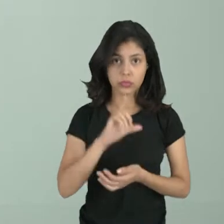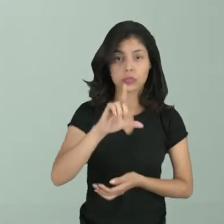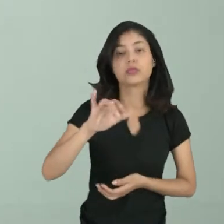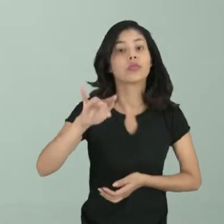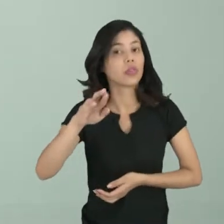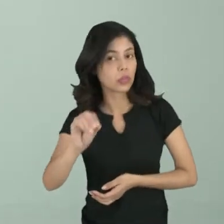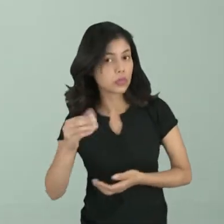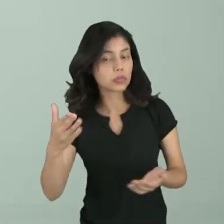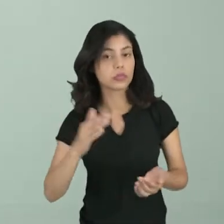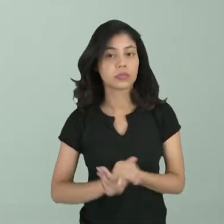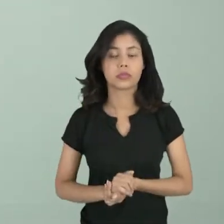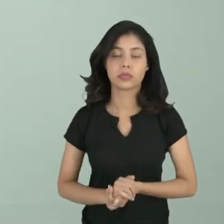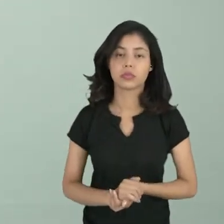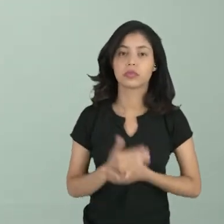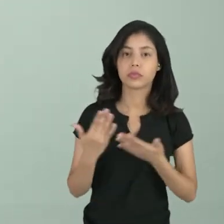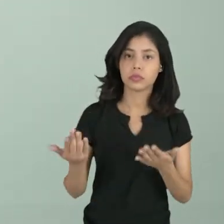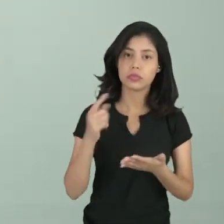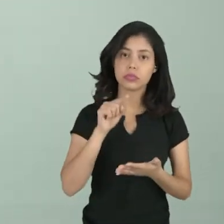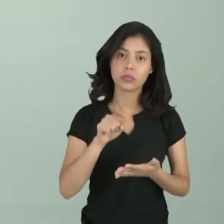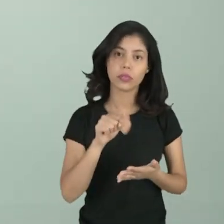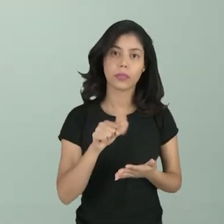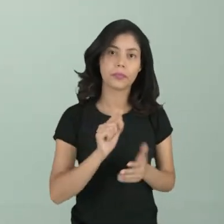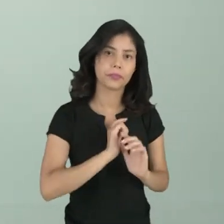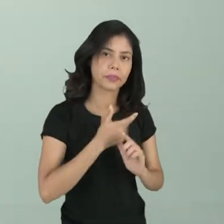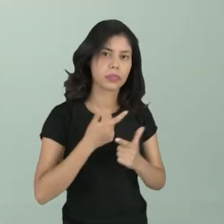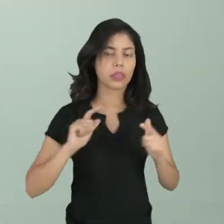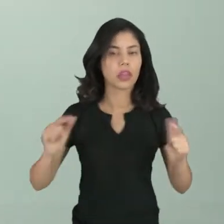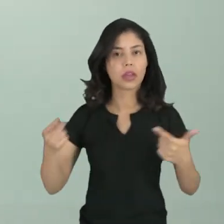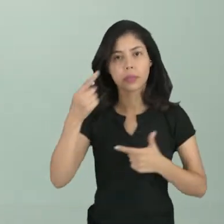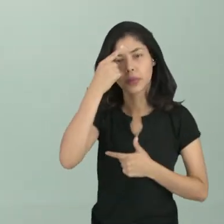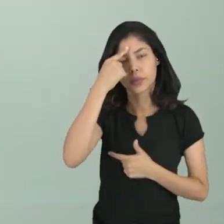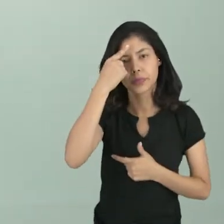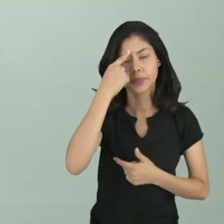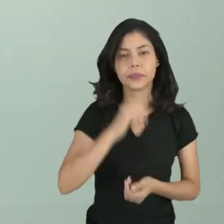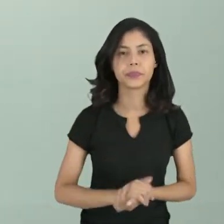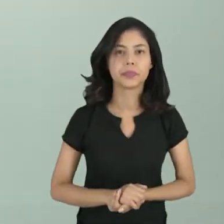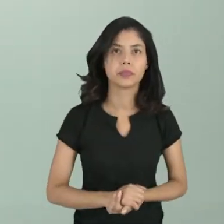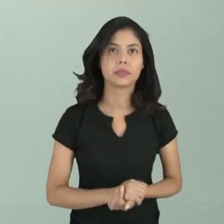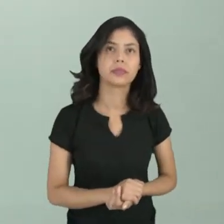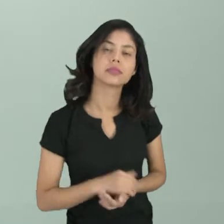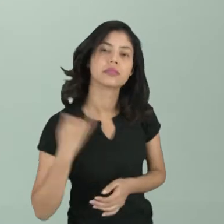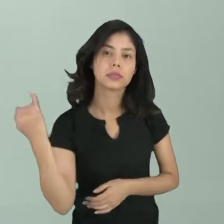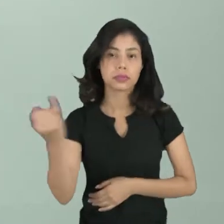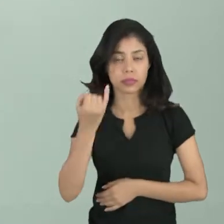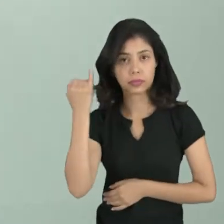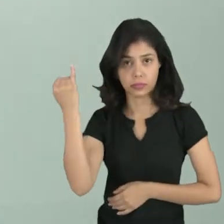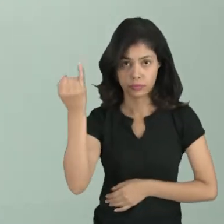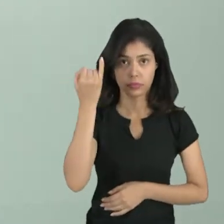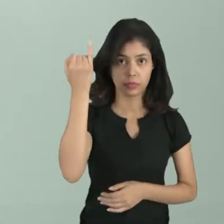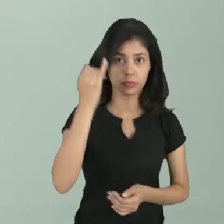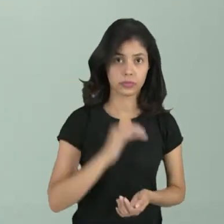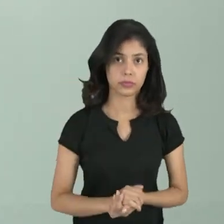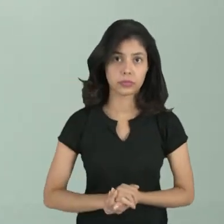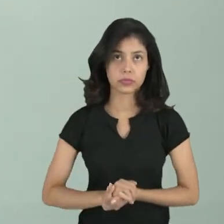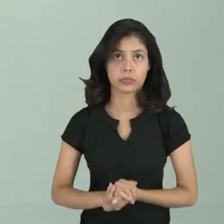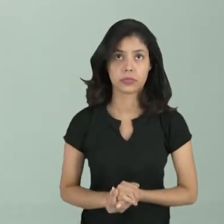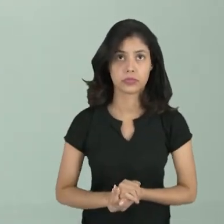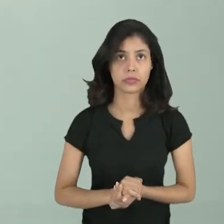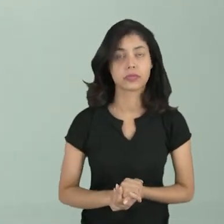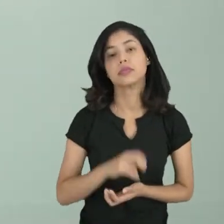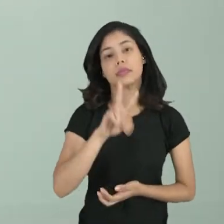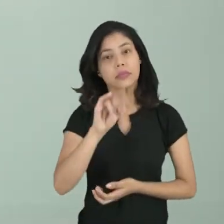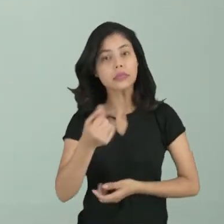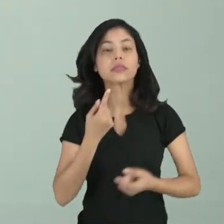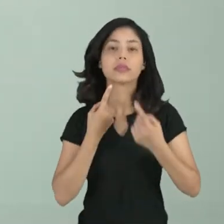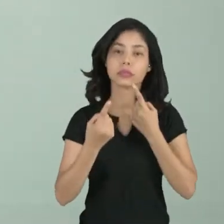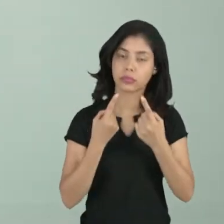logos. Então, esse grande pensador, ele é importante porque ele vai